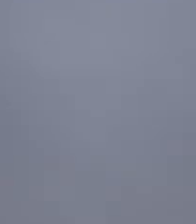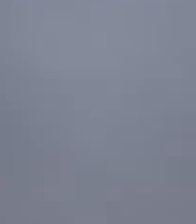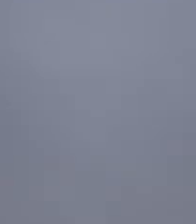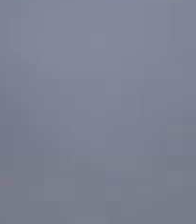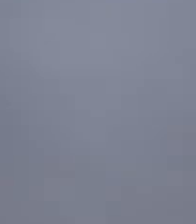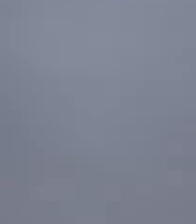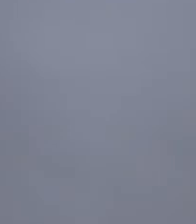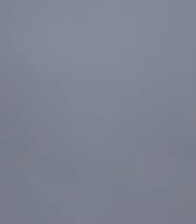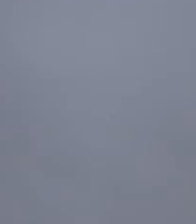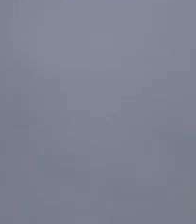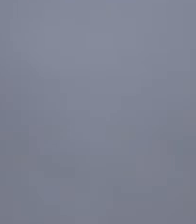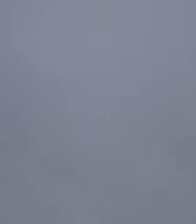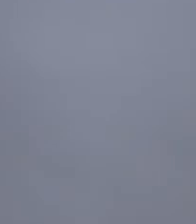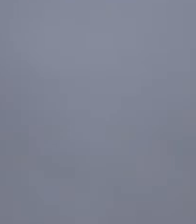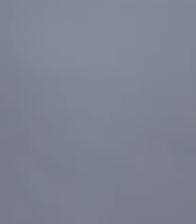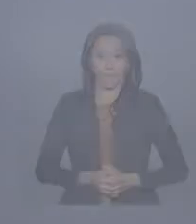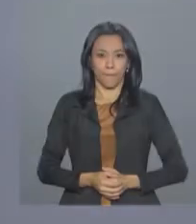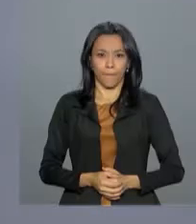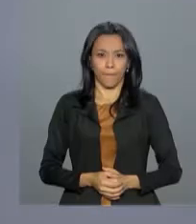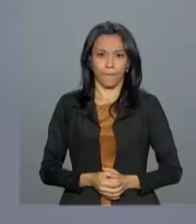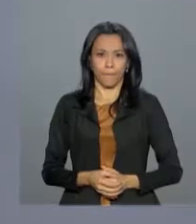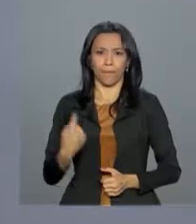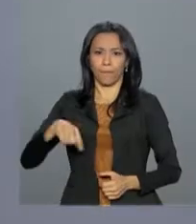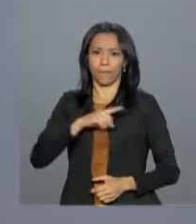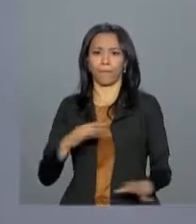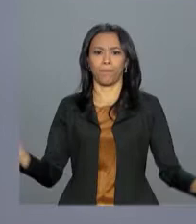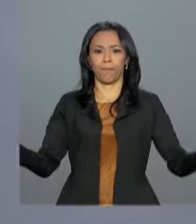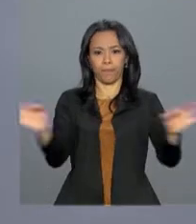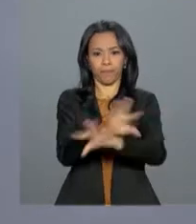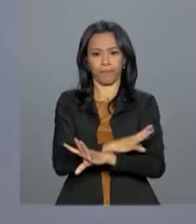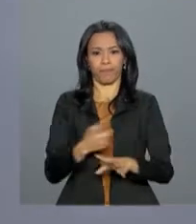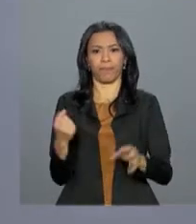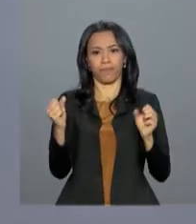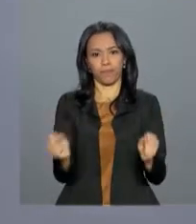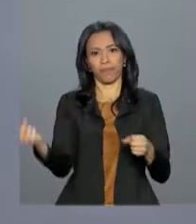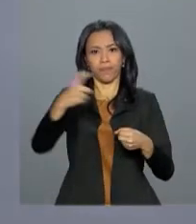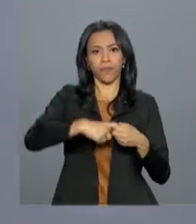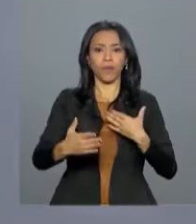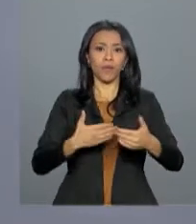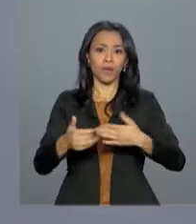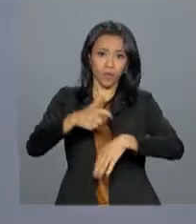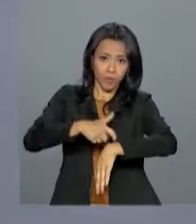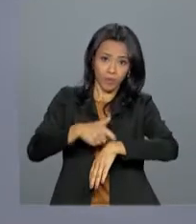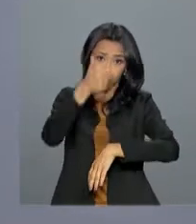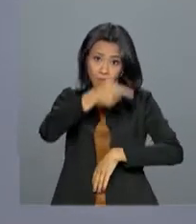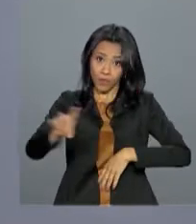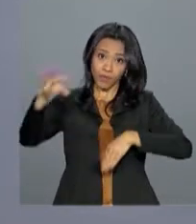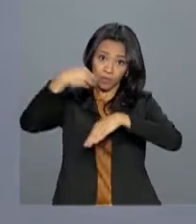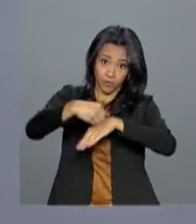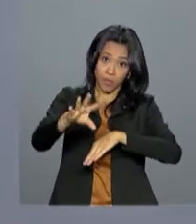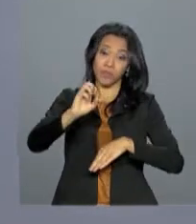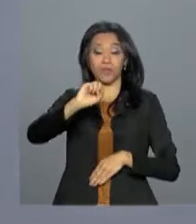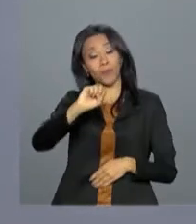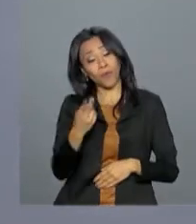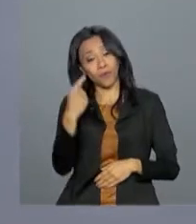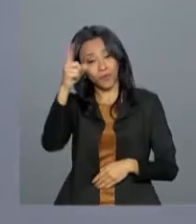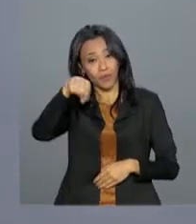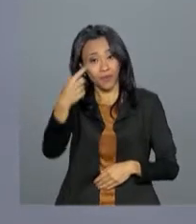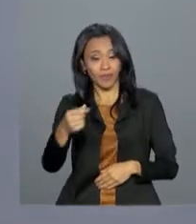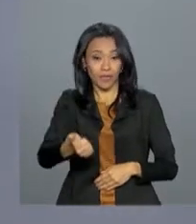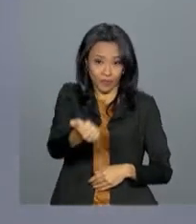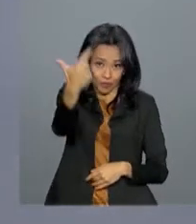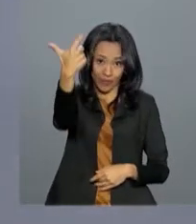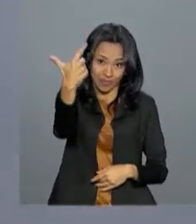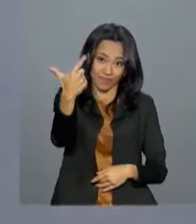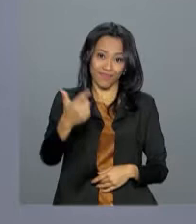O repórter NBR fica por aqui, podemos voltar a qualquer momento com outras informações ou no nosso próximo Boletim de Notícias ao meio